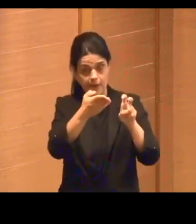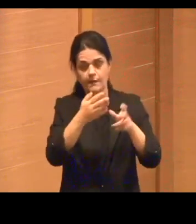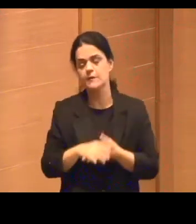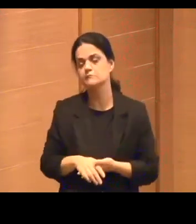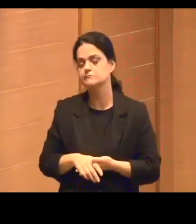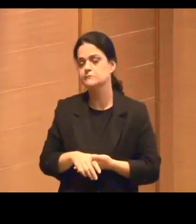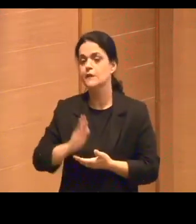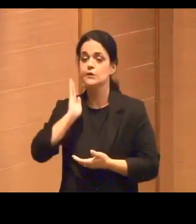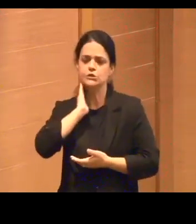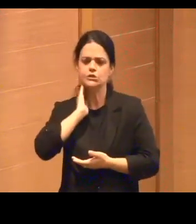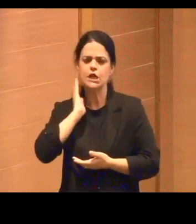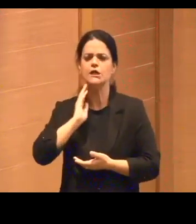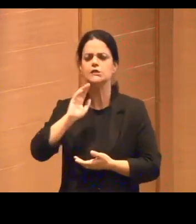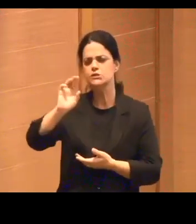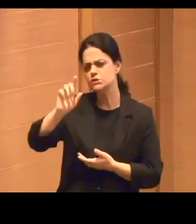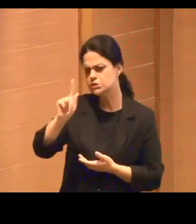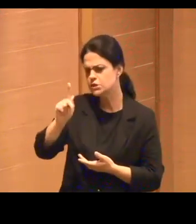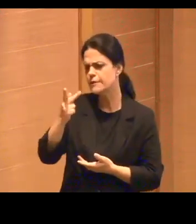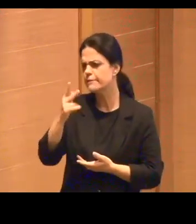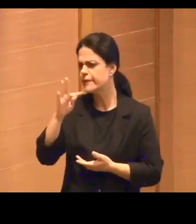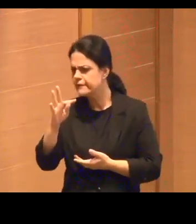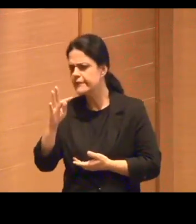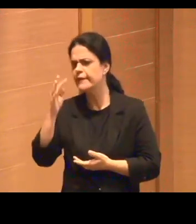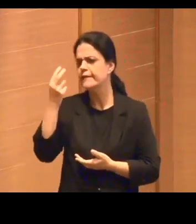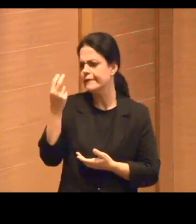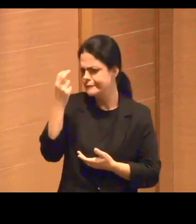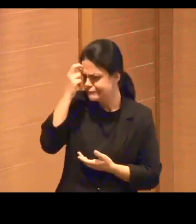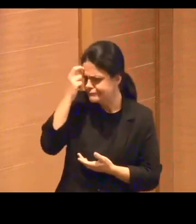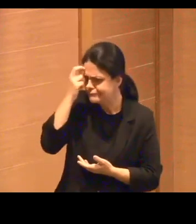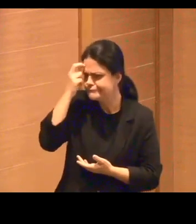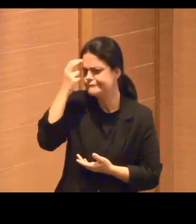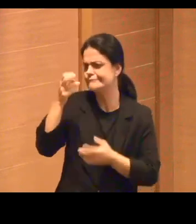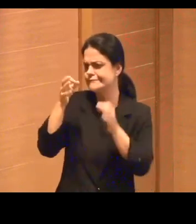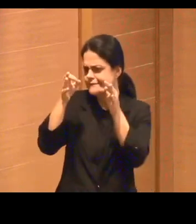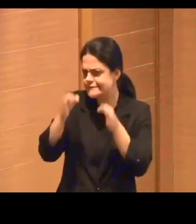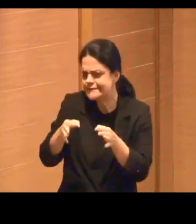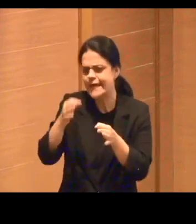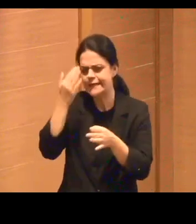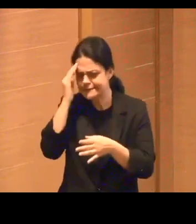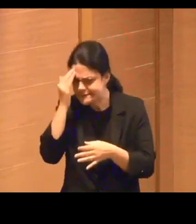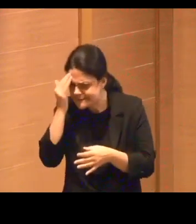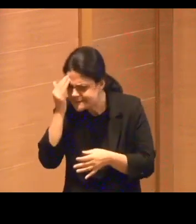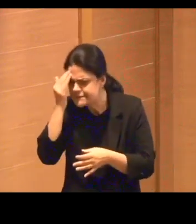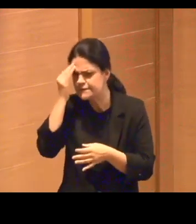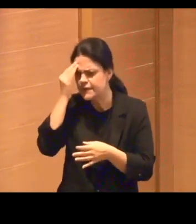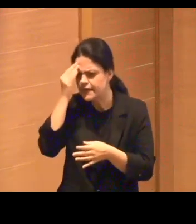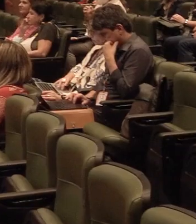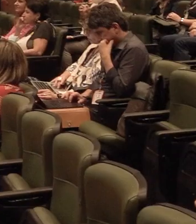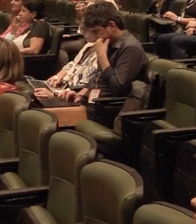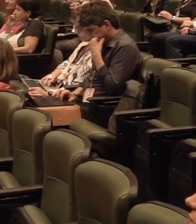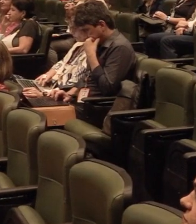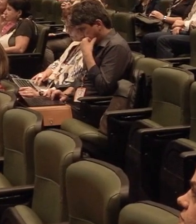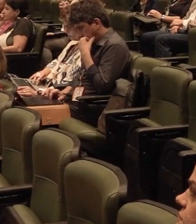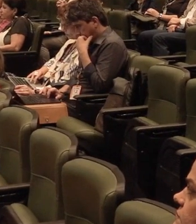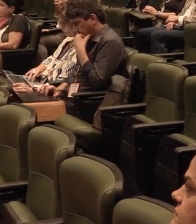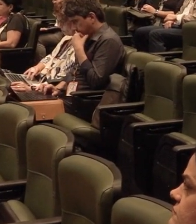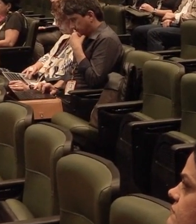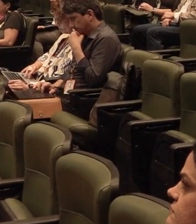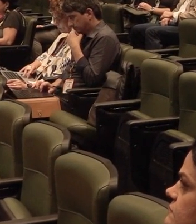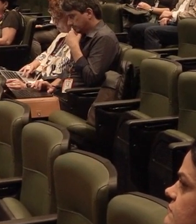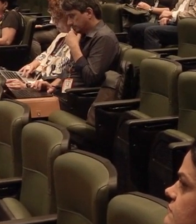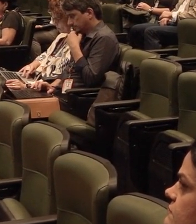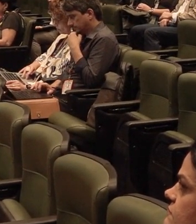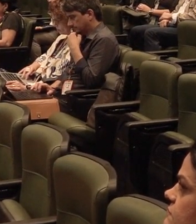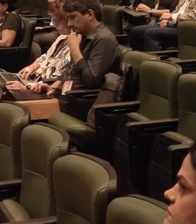GPT realmente é inteligente, se ele entende o que ele fala, se ele tem consciência. Aquela pergunta me